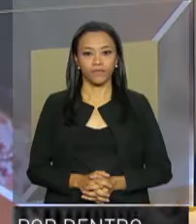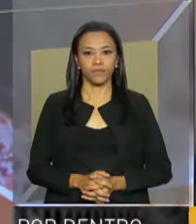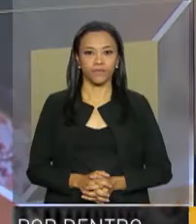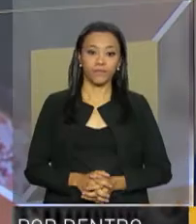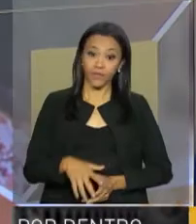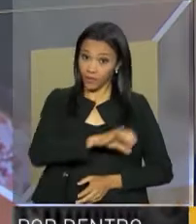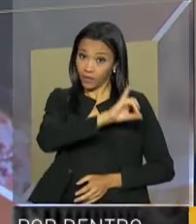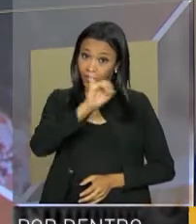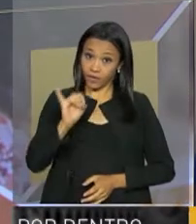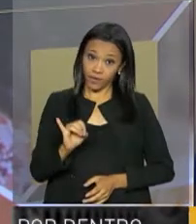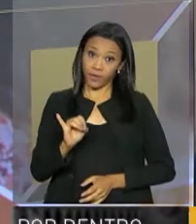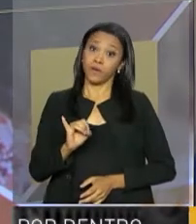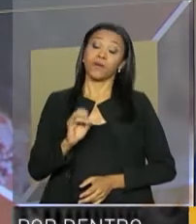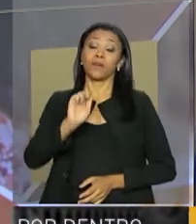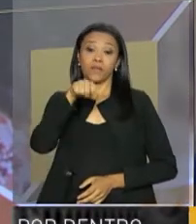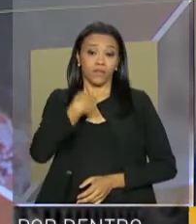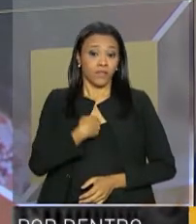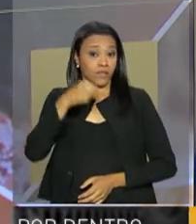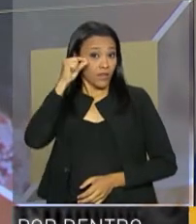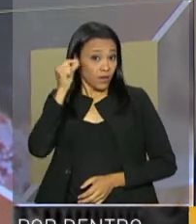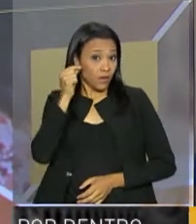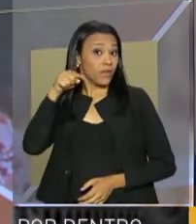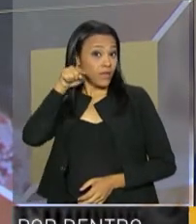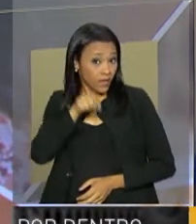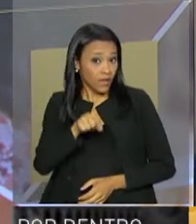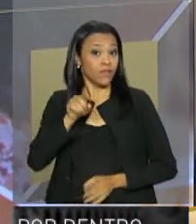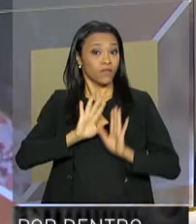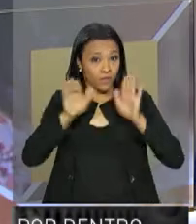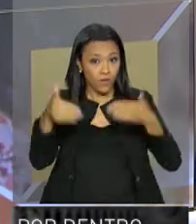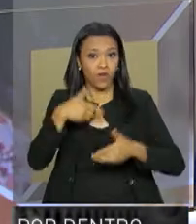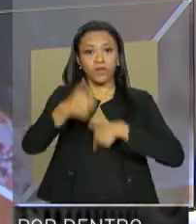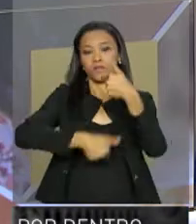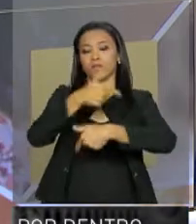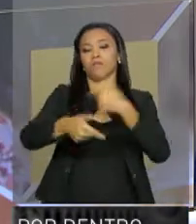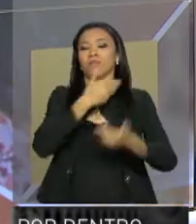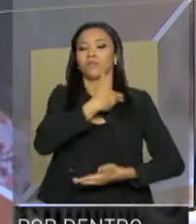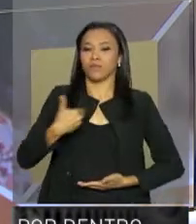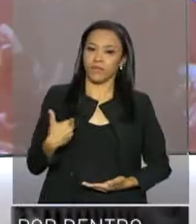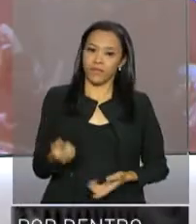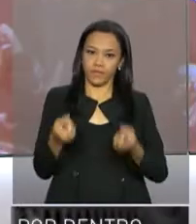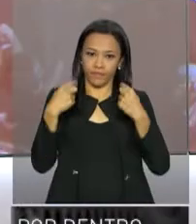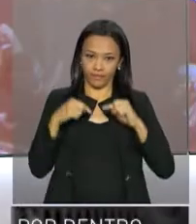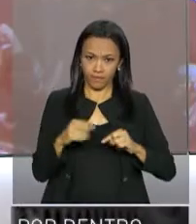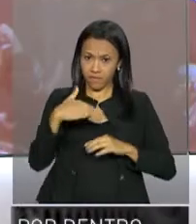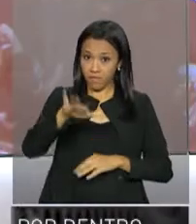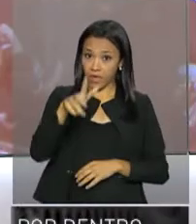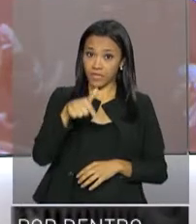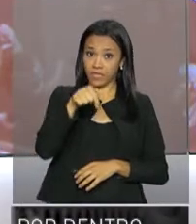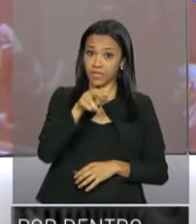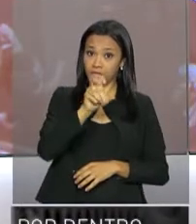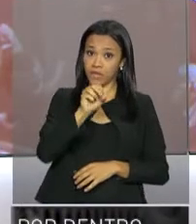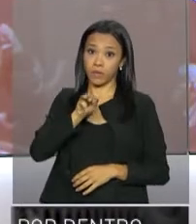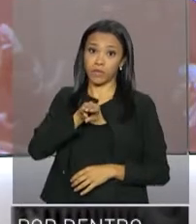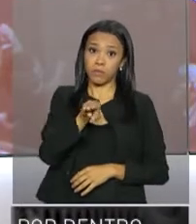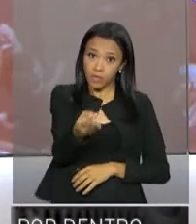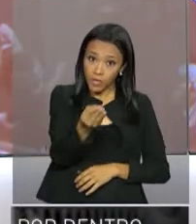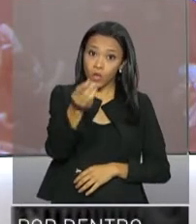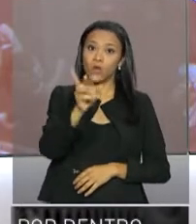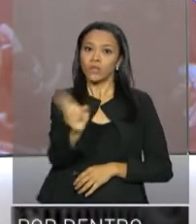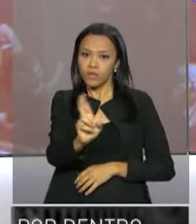Olá, eu sou Renata Corsini e esse é o programa Por Dentro do Governo. Mais de 750